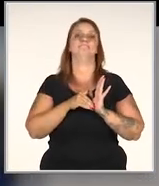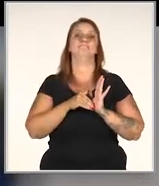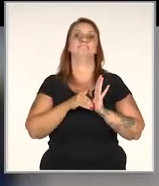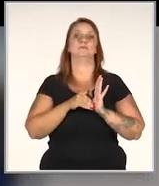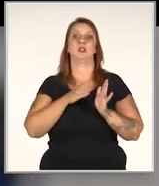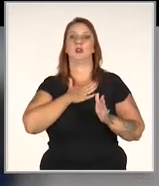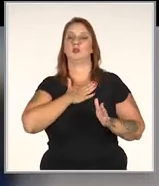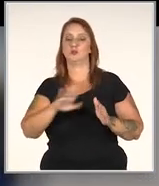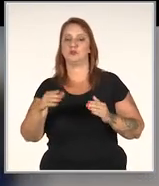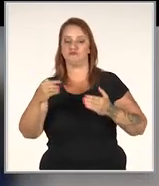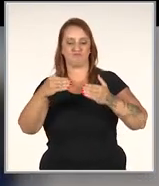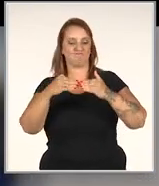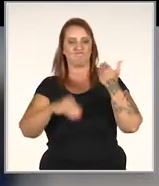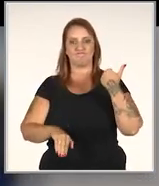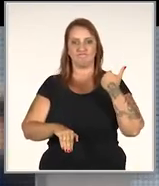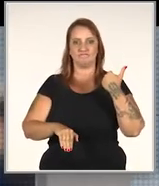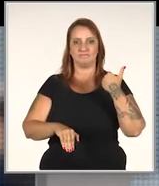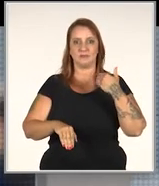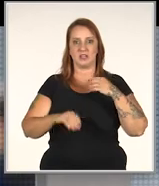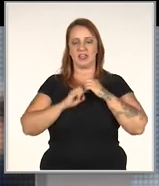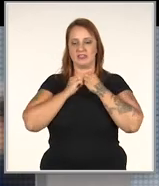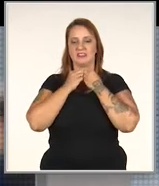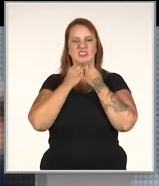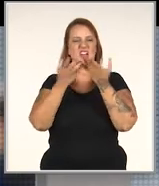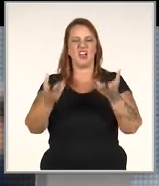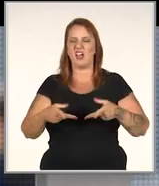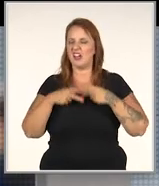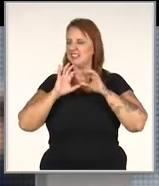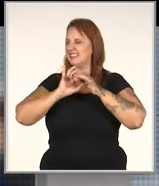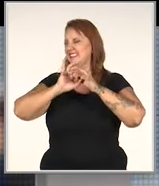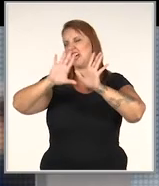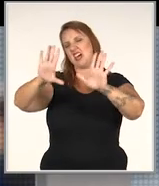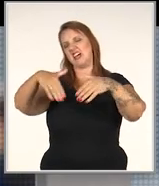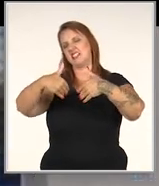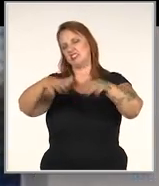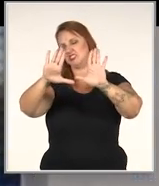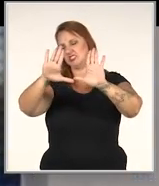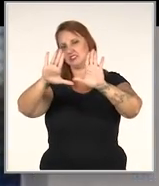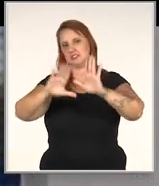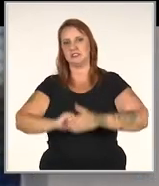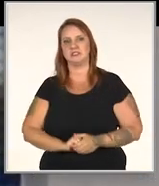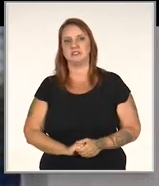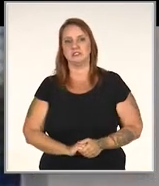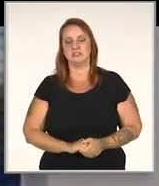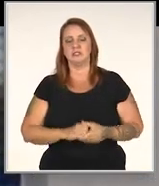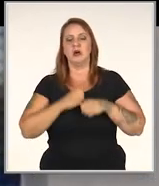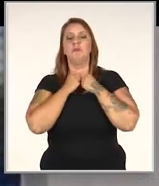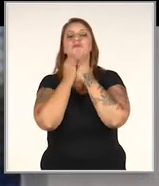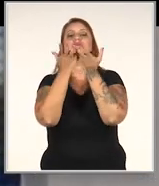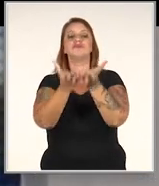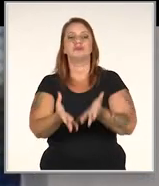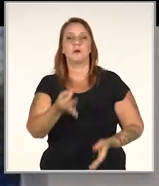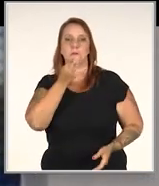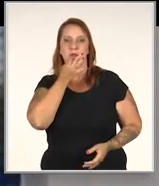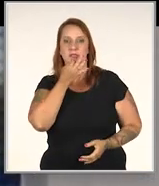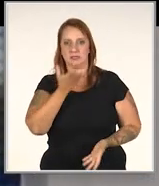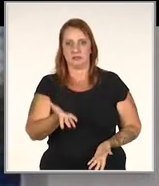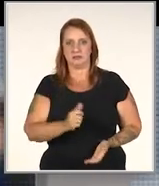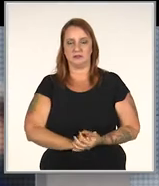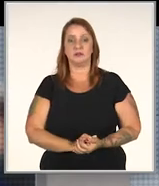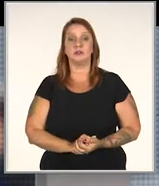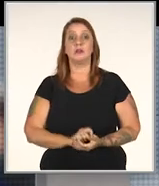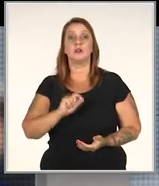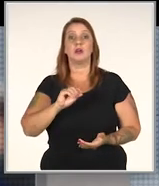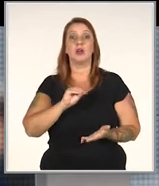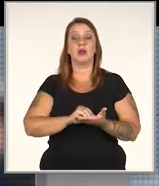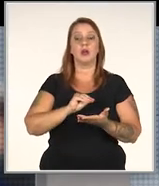aquela pessoa que gosta de discordar... Deixar ele falar, escutar, eu acho que ajuda, né? Deixa ele tirar, né, de dentro dele a opinião. Isso.